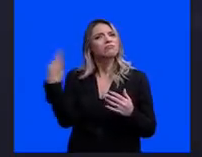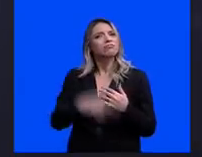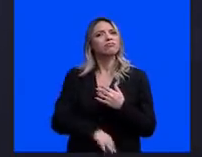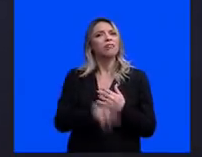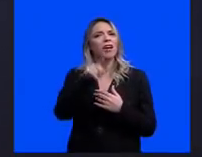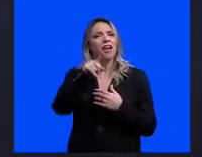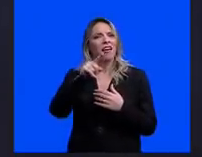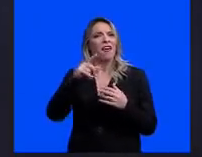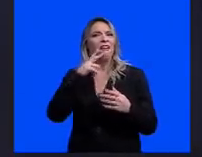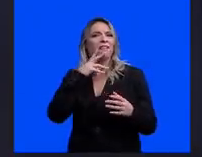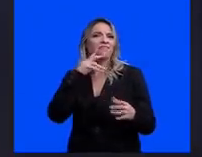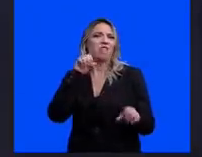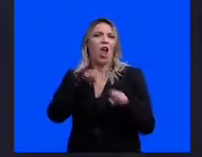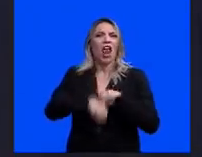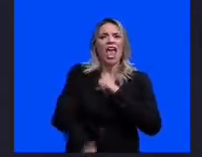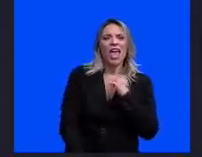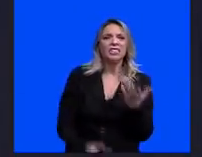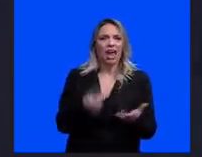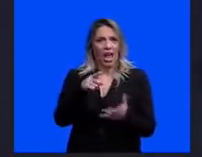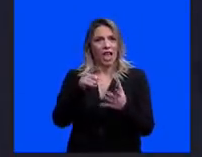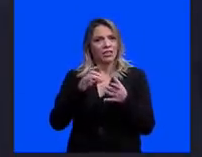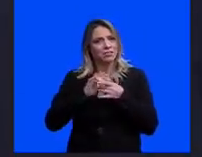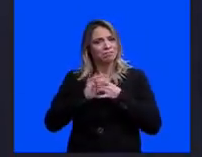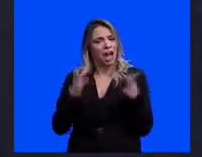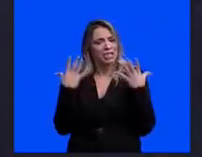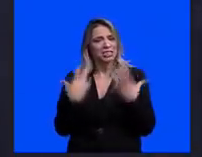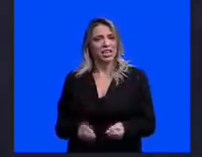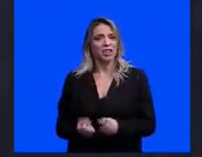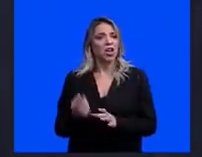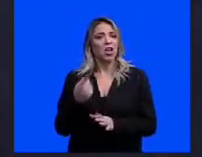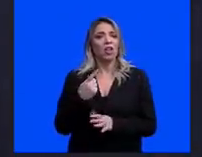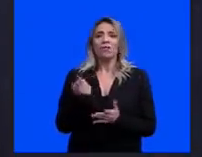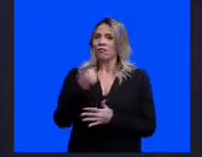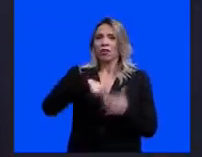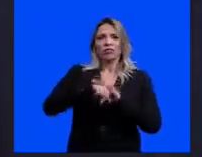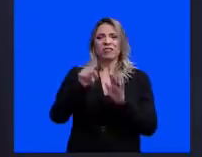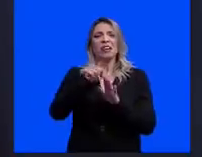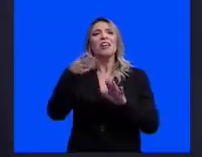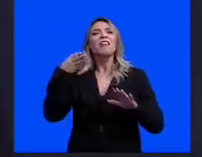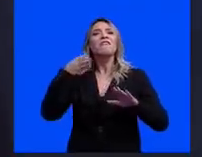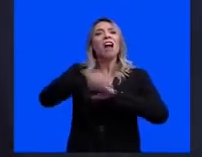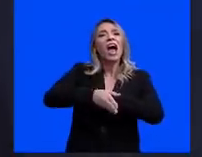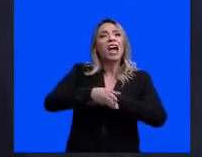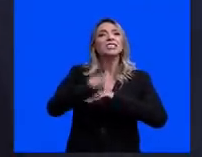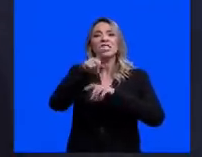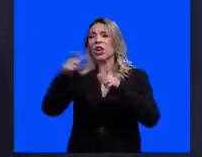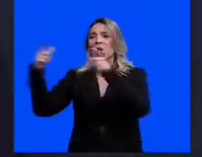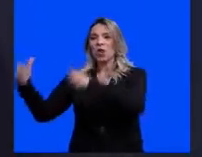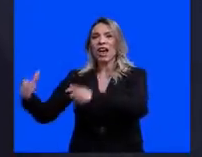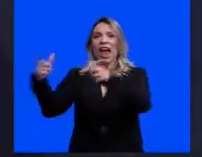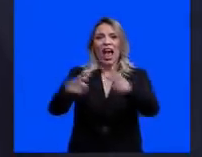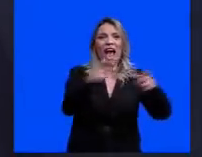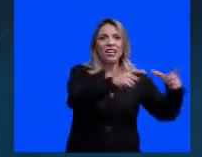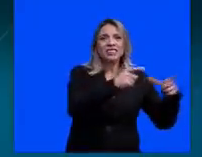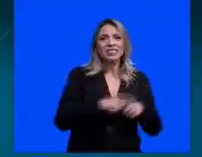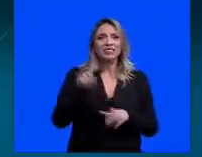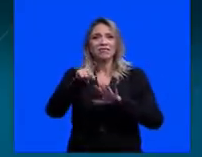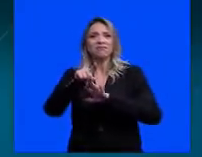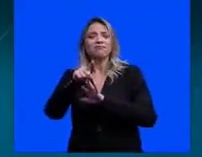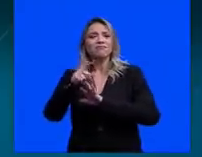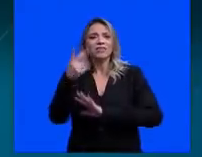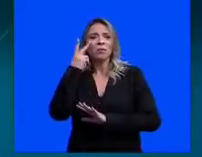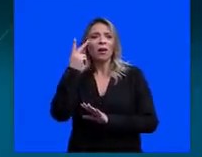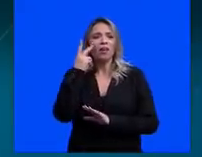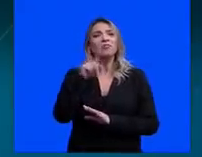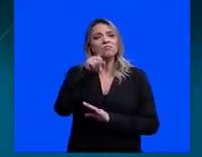se manifestou favoravelmente. Outras agressões, como invasão de terras no interior do estado de São Paulo, e mesmo aqui na capital de São Paulo, são